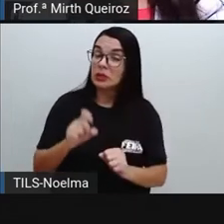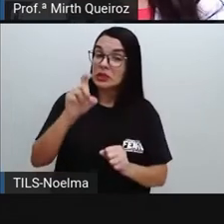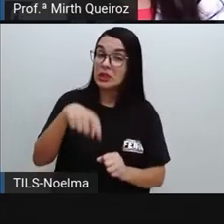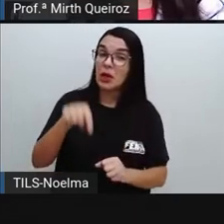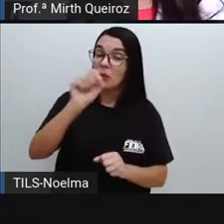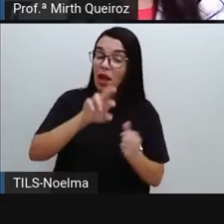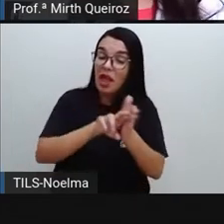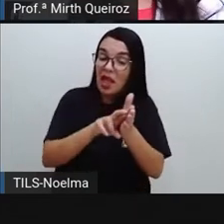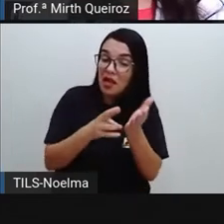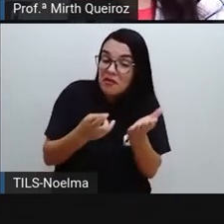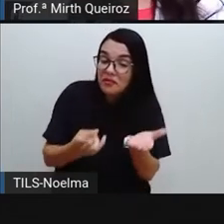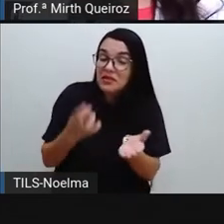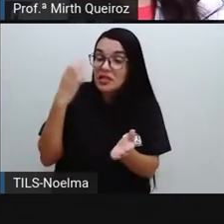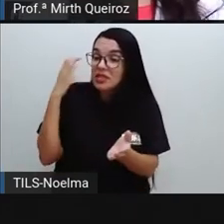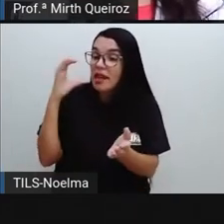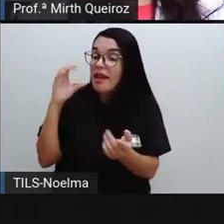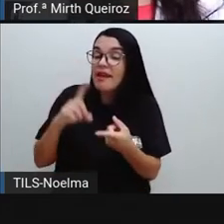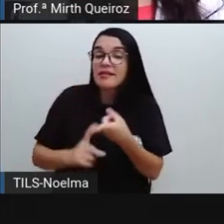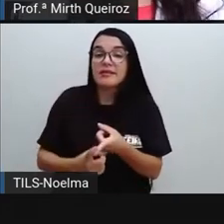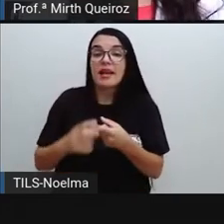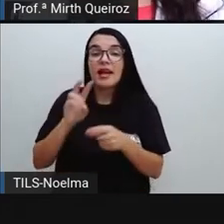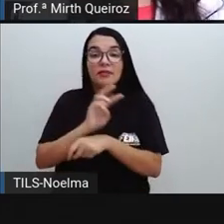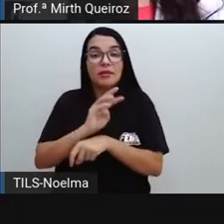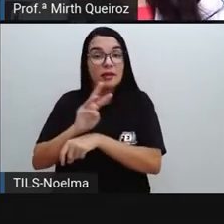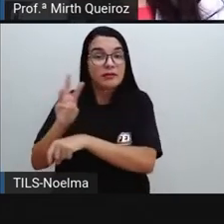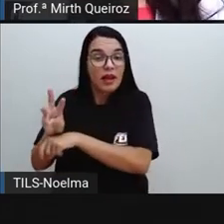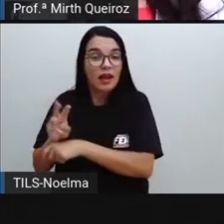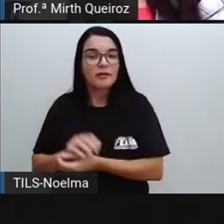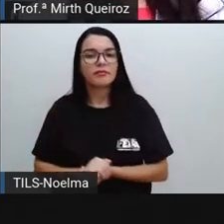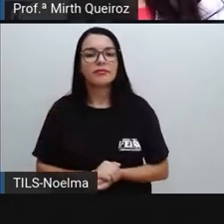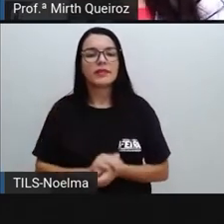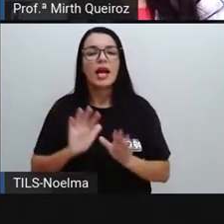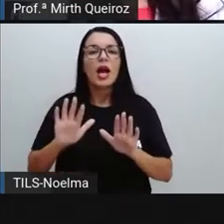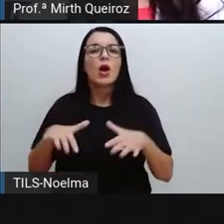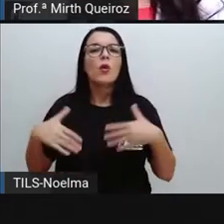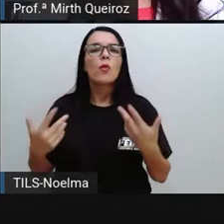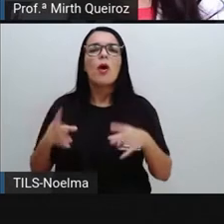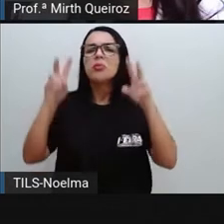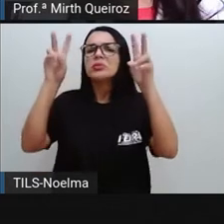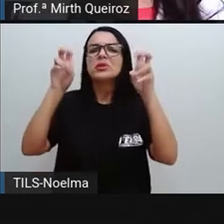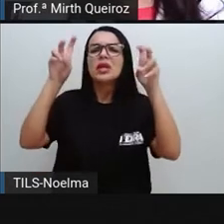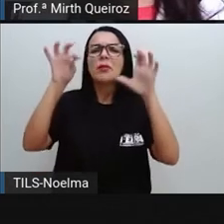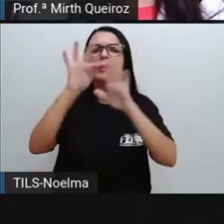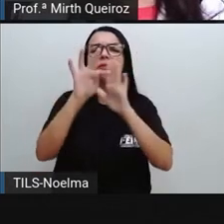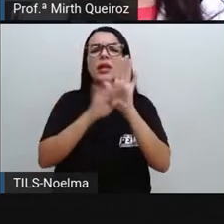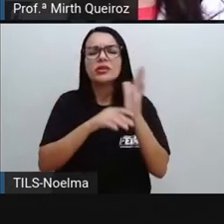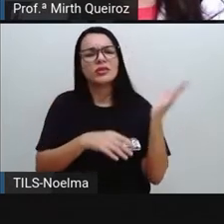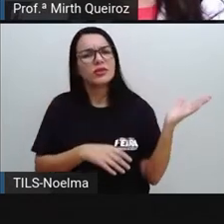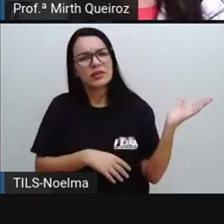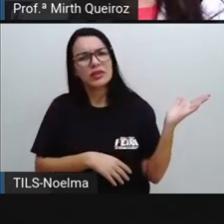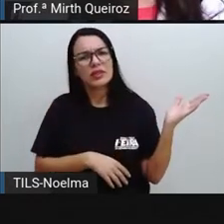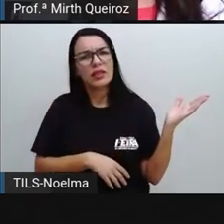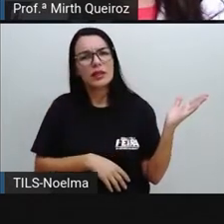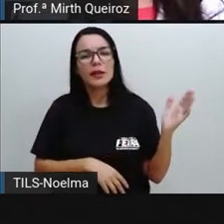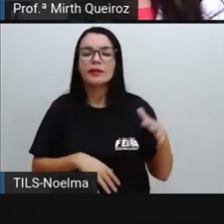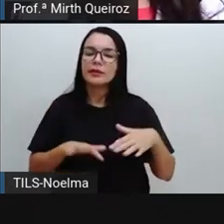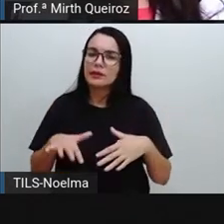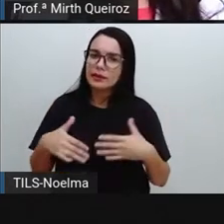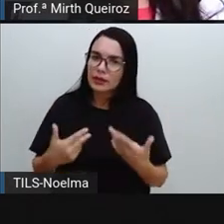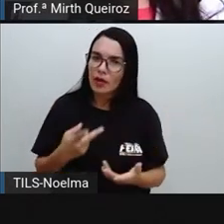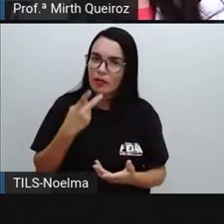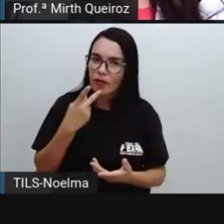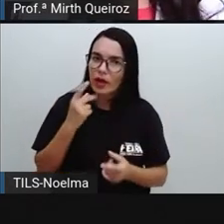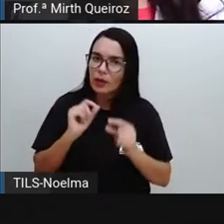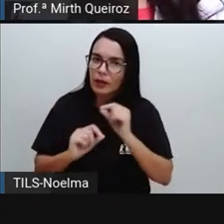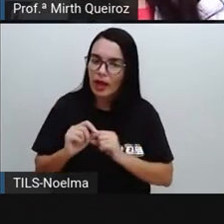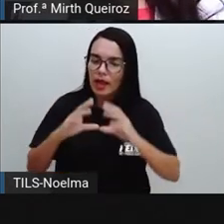Revistas científicas. Qual é o assunto do texto? O texto, ele fala sobre a extinção dos